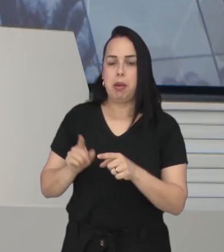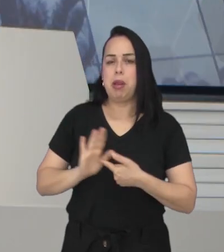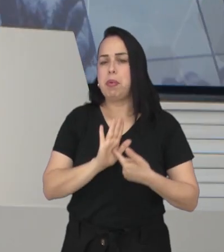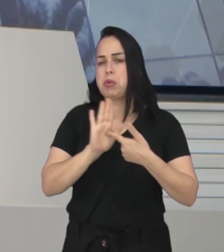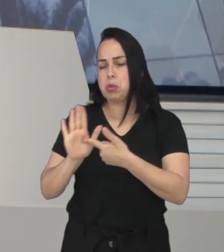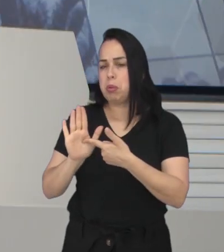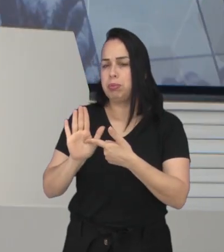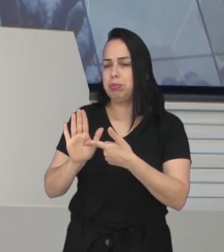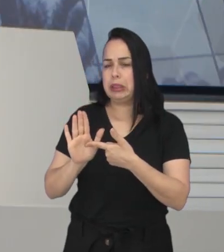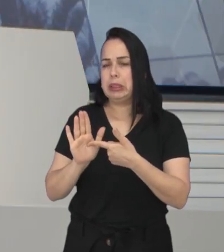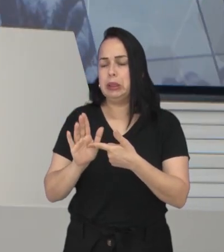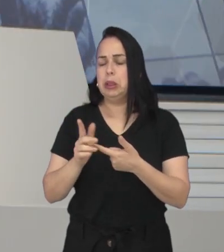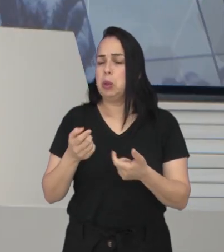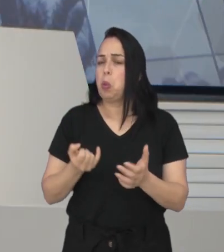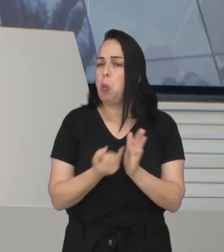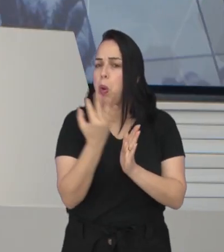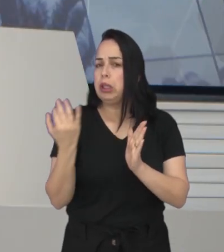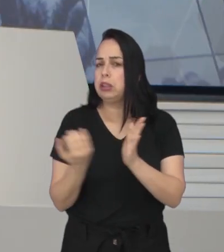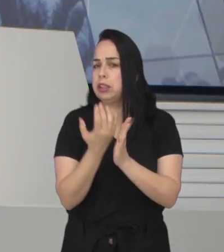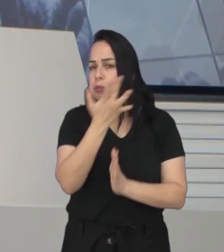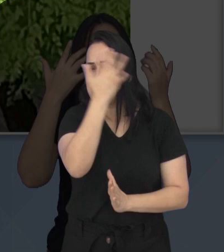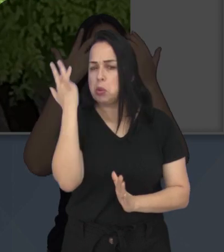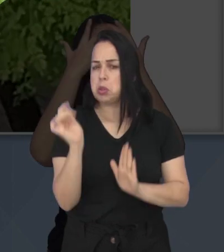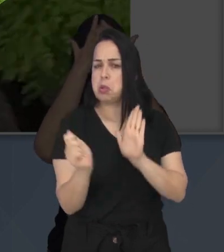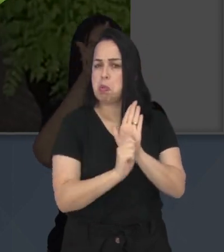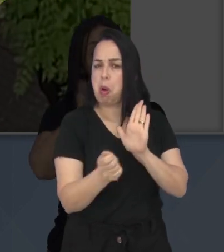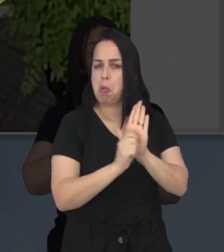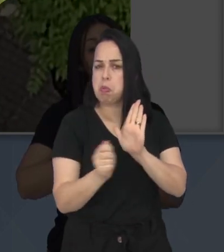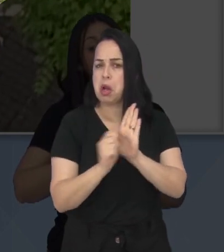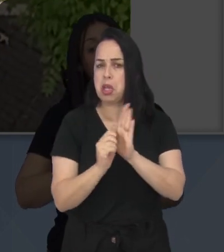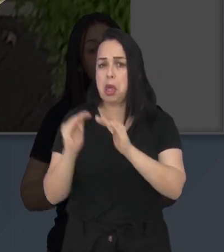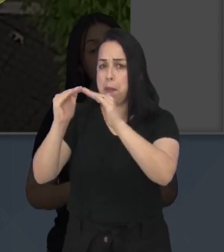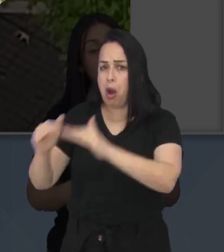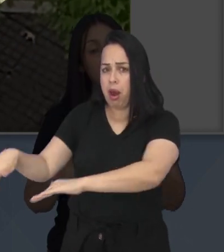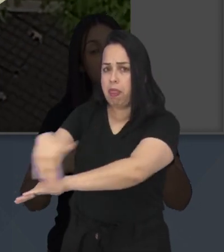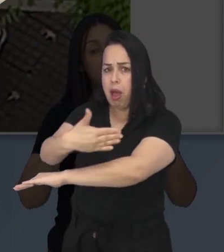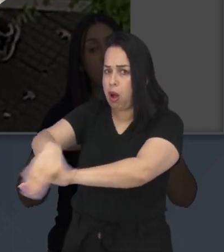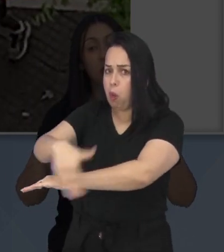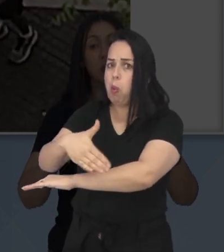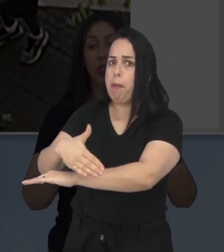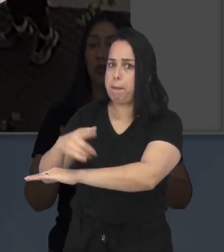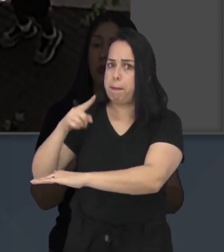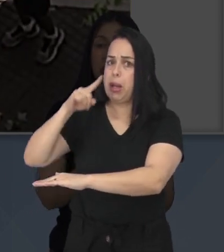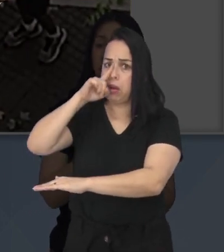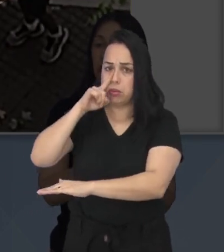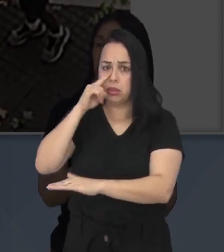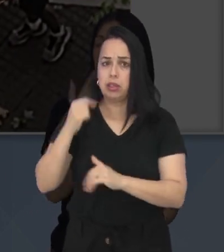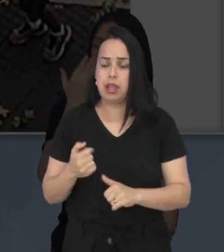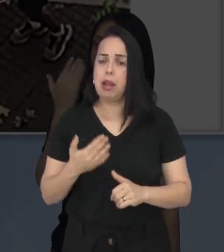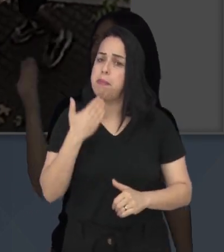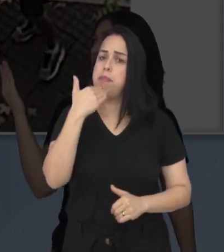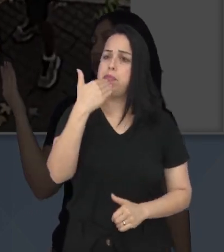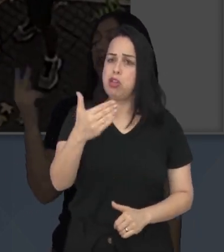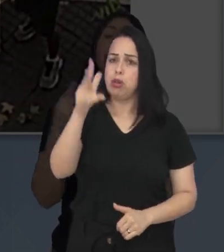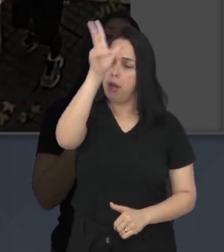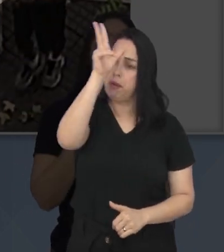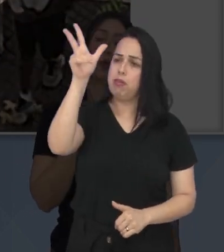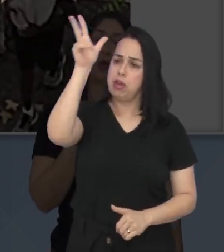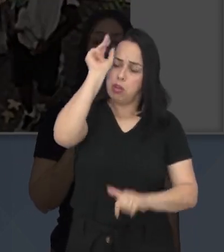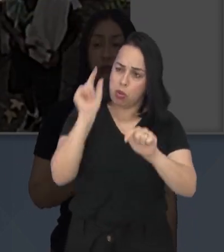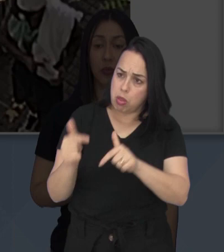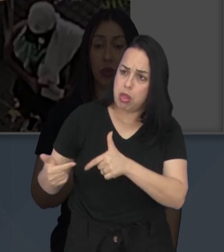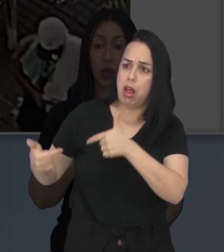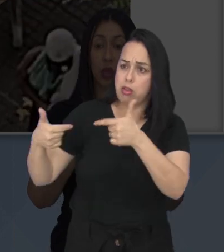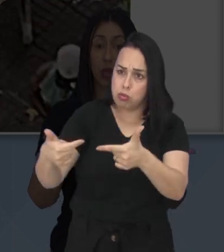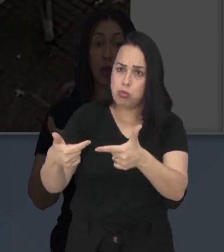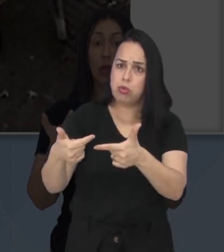demonstrou apreensão com o número de usuários de drogas e pessoas em situação de rua na cidade. O parlamentar pediu ações efetivas